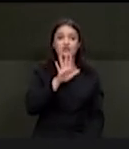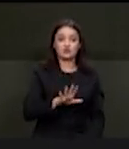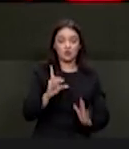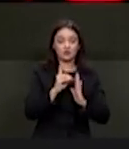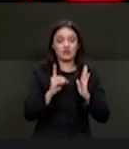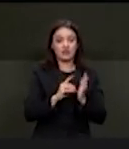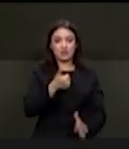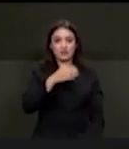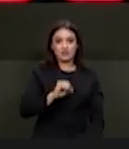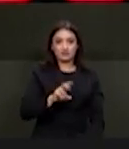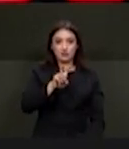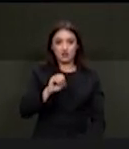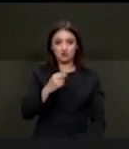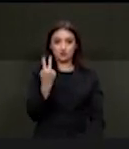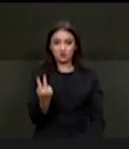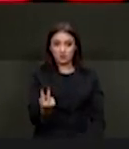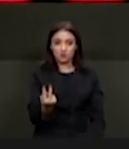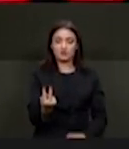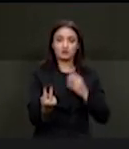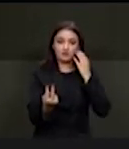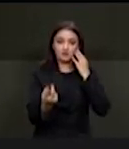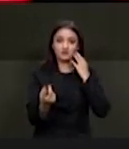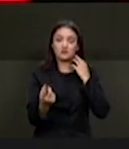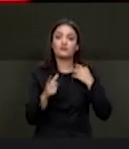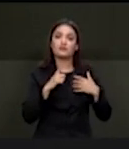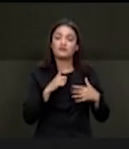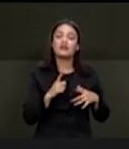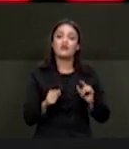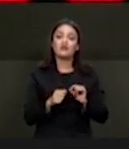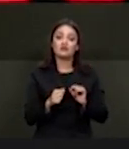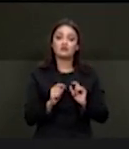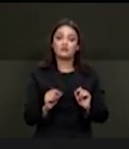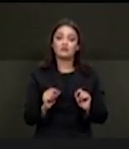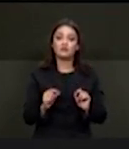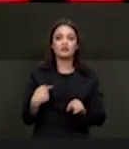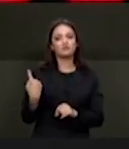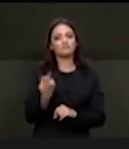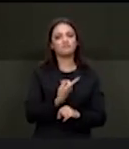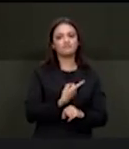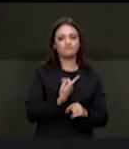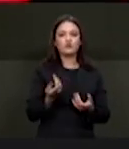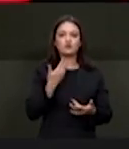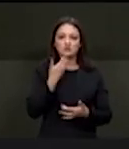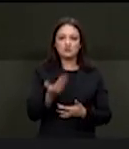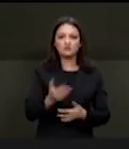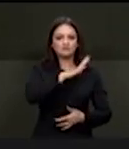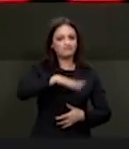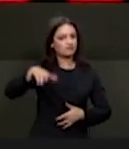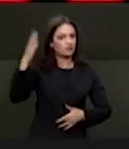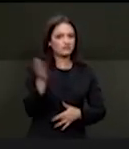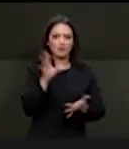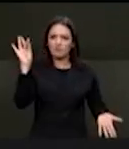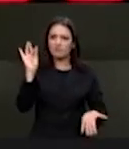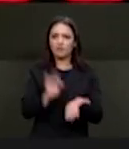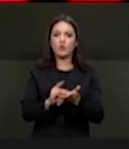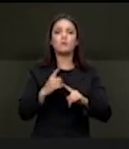10.502 de 2020 tenta instituir nós recomendamos sua revogação definitiva a fim